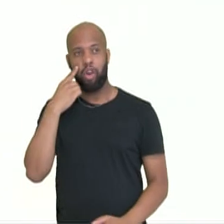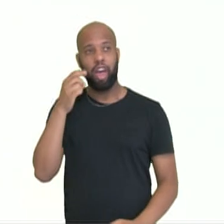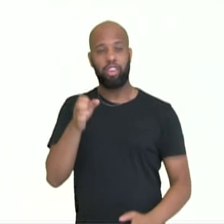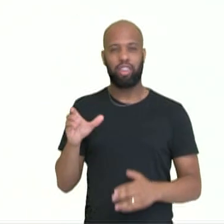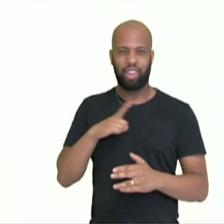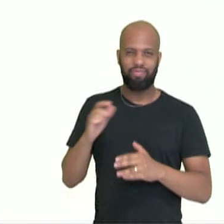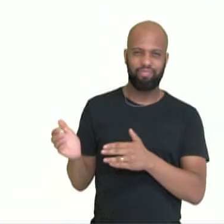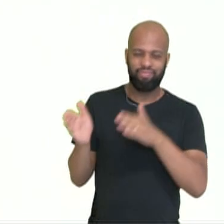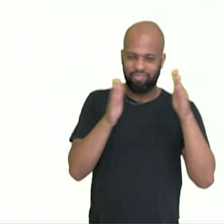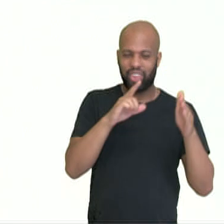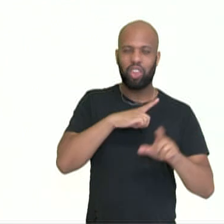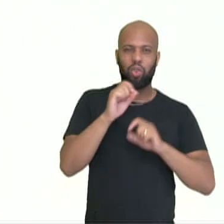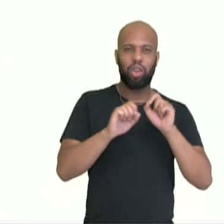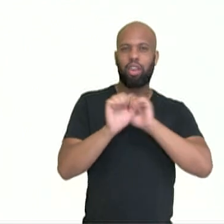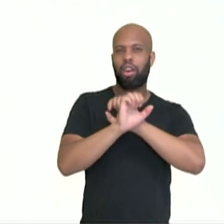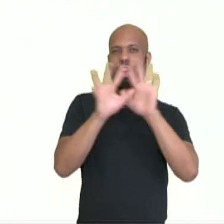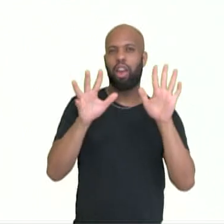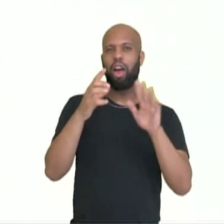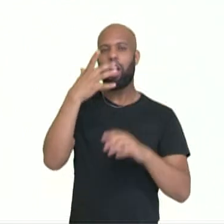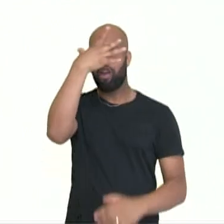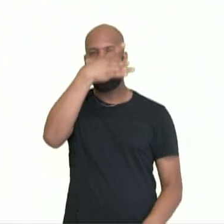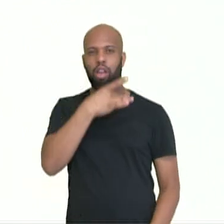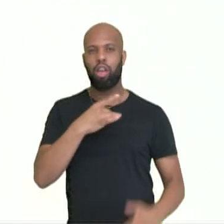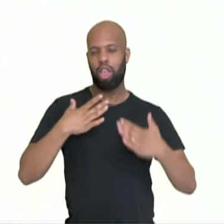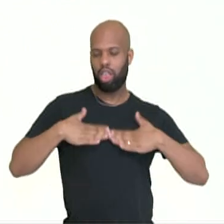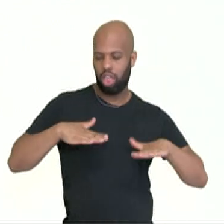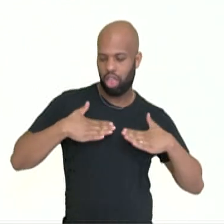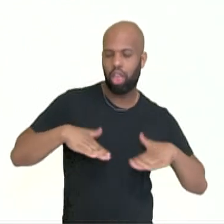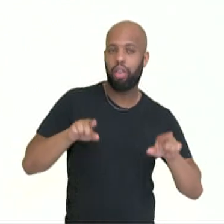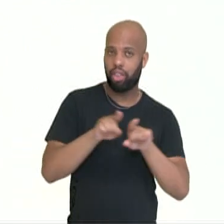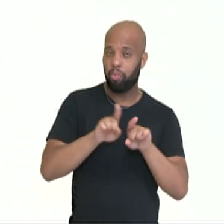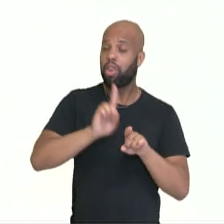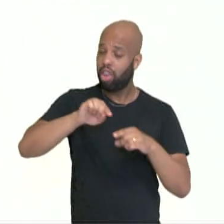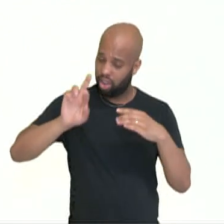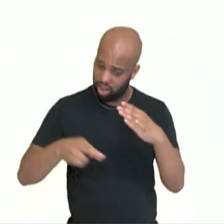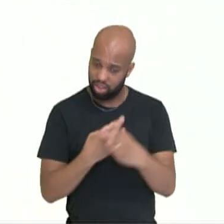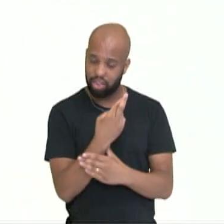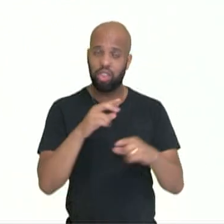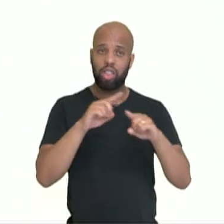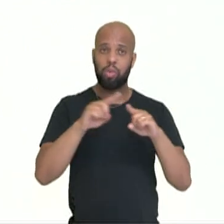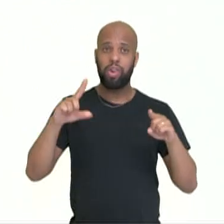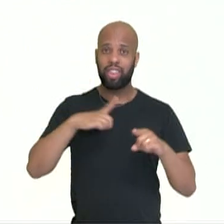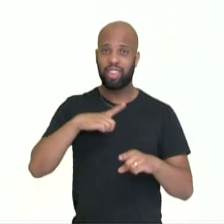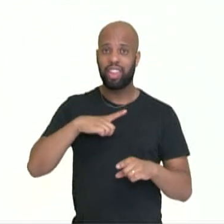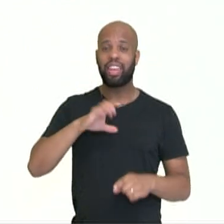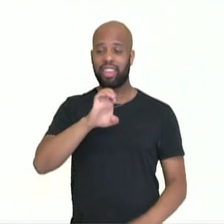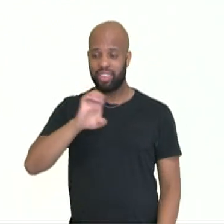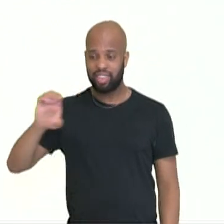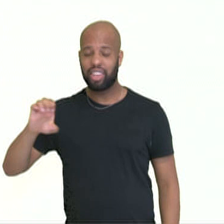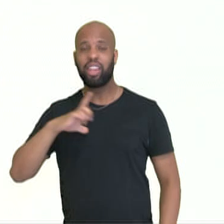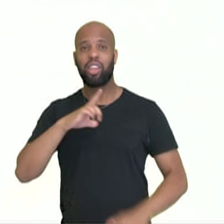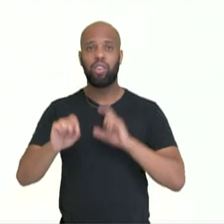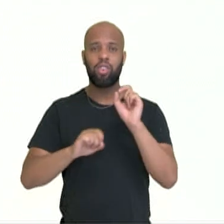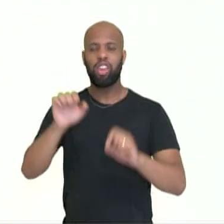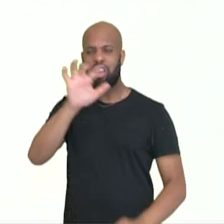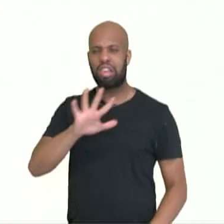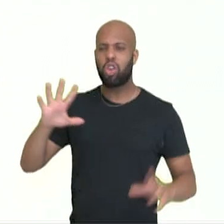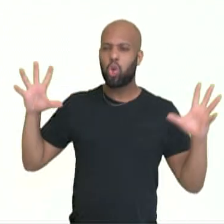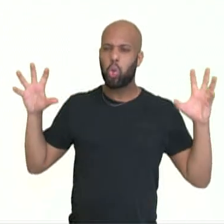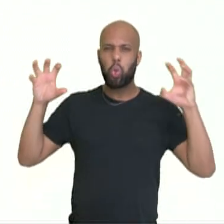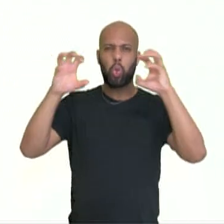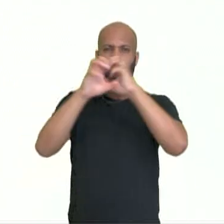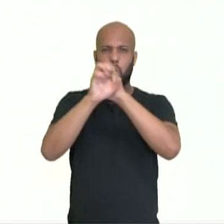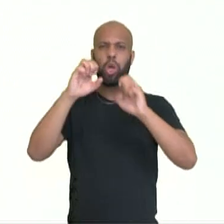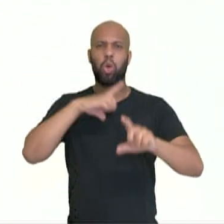você tem representações faciais mais serenas, mais tranquilas, enquanto aqui, na esquerda, com Caravaggio, você tem um cenário muito escuro,